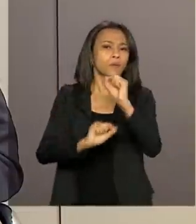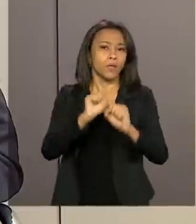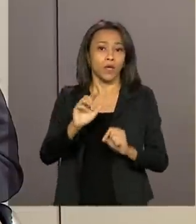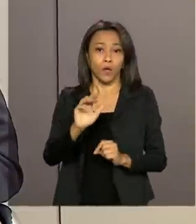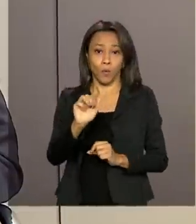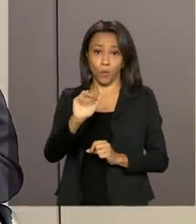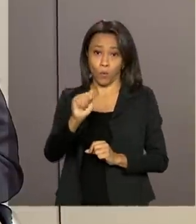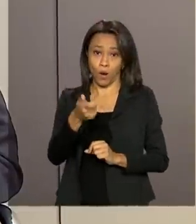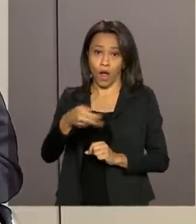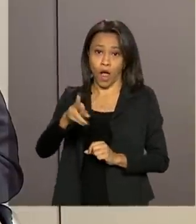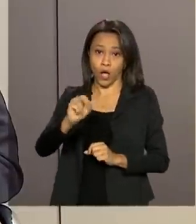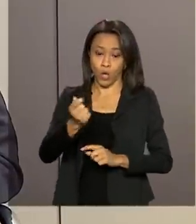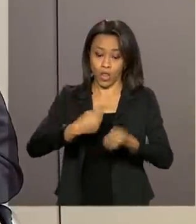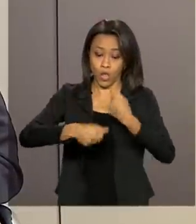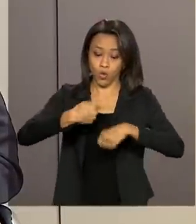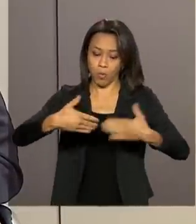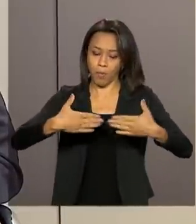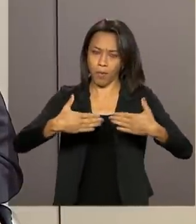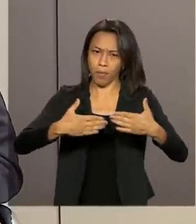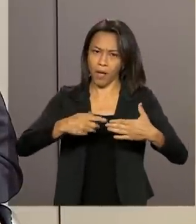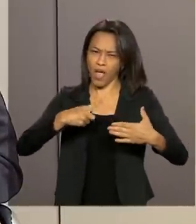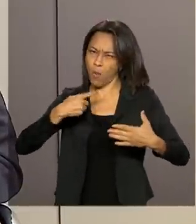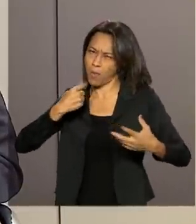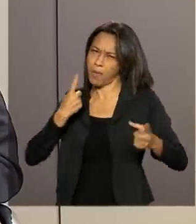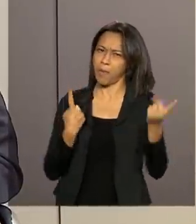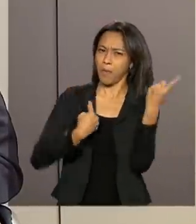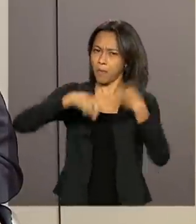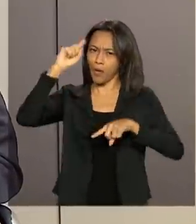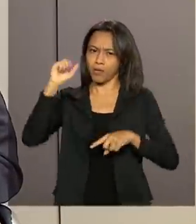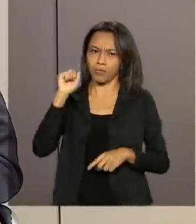agronegócio brasileiro é um hard power do nosso país.